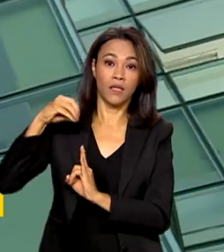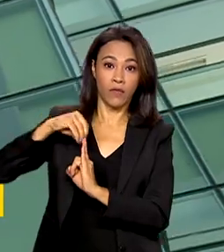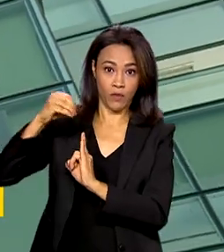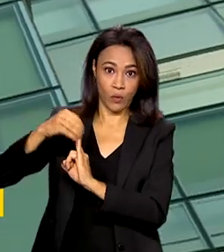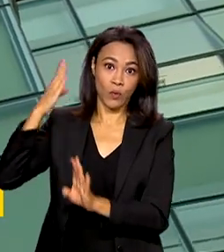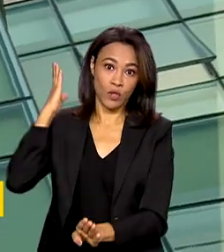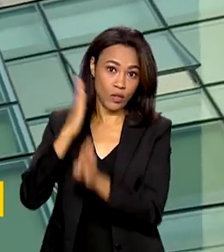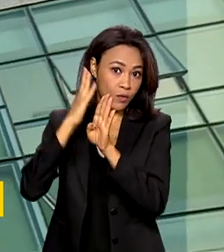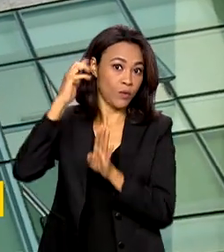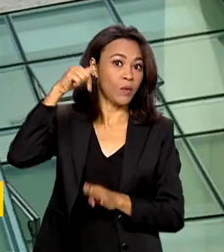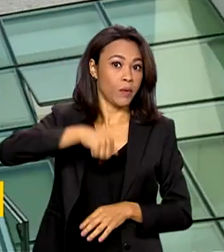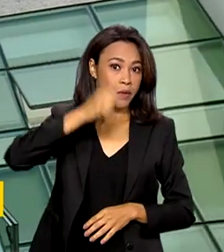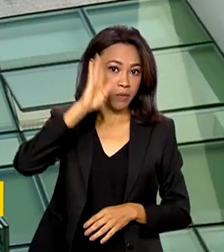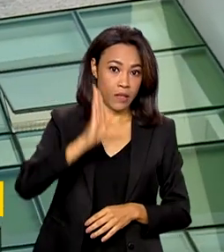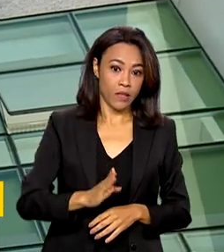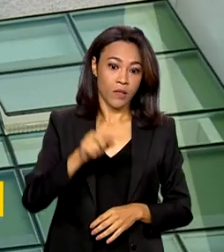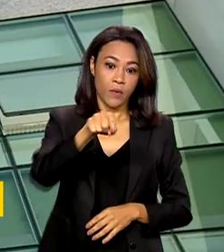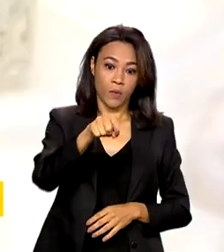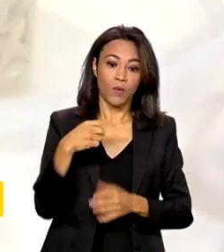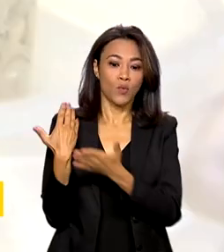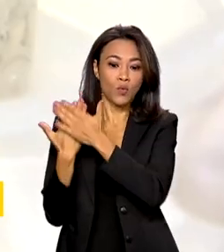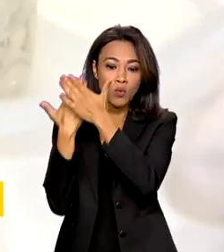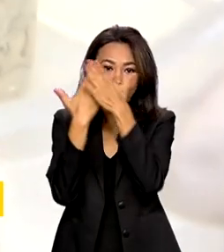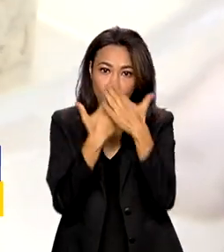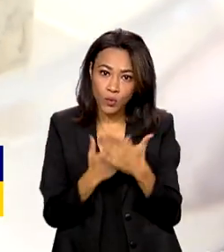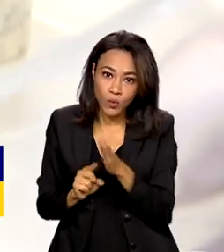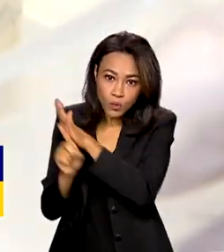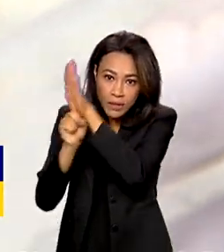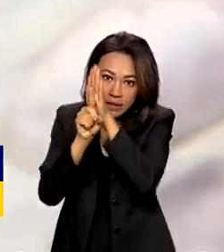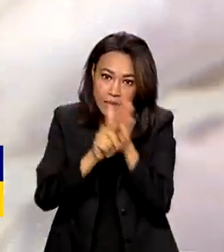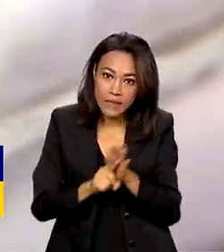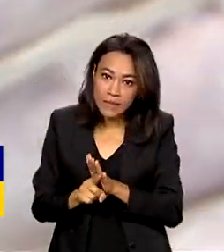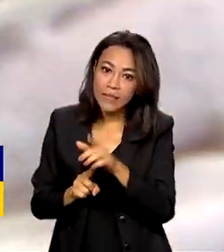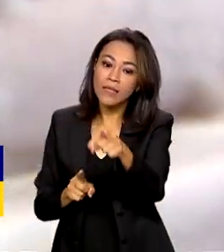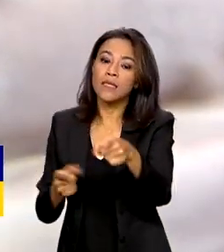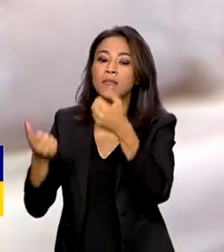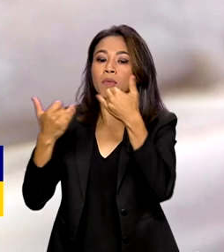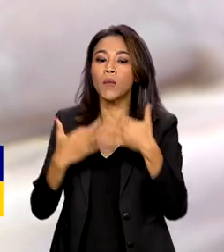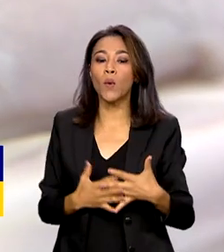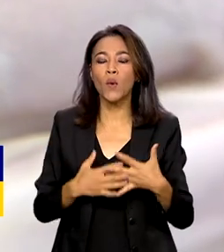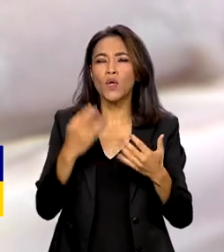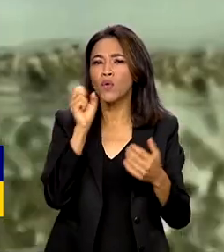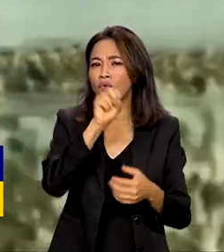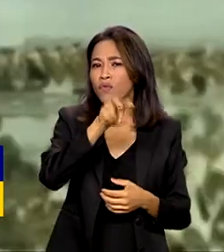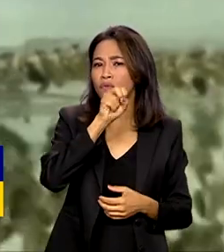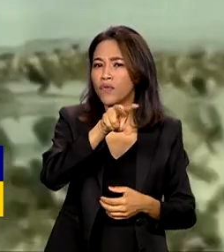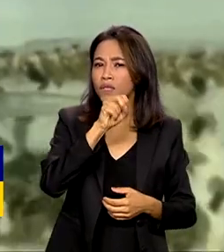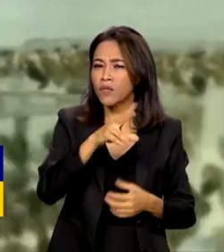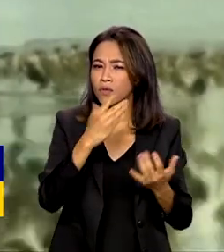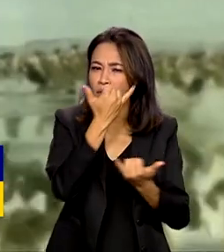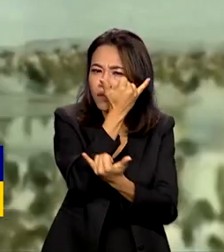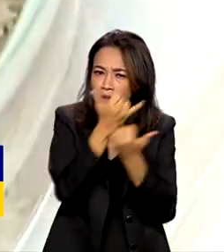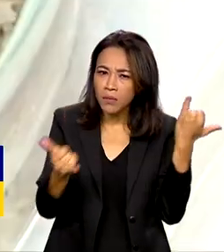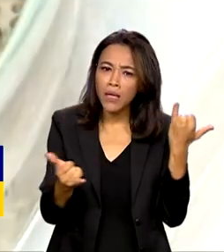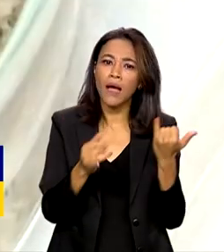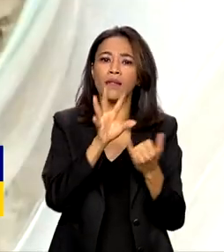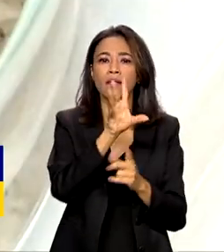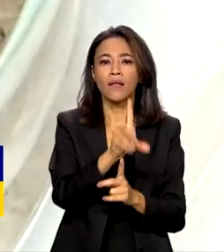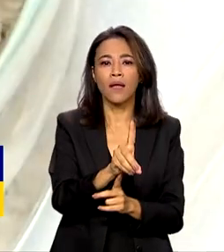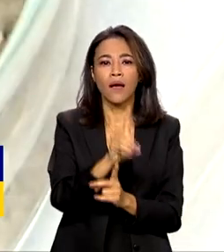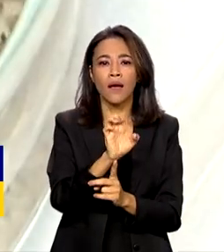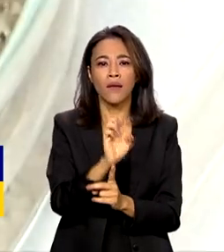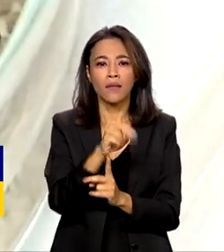O estudo feito pela Fiocruz apontou que um vírus da dengue parecido com o sorotipo 3 foi o